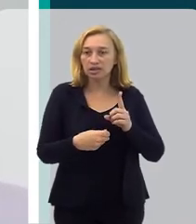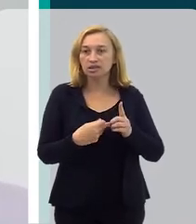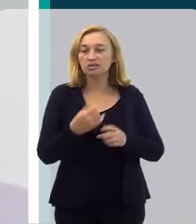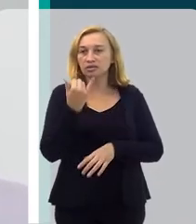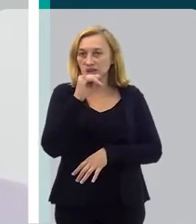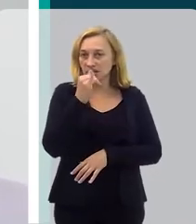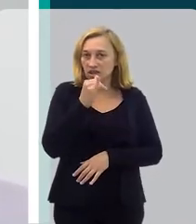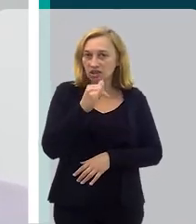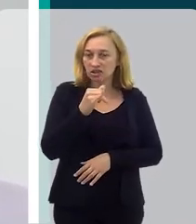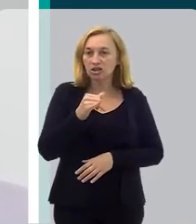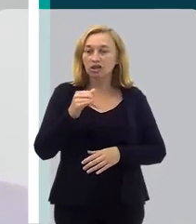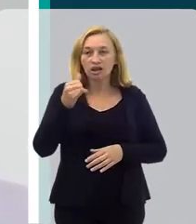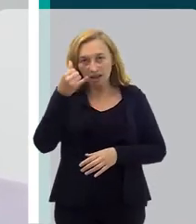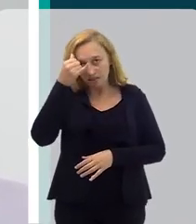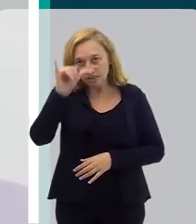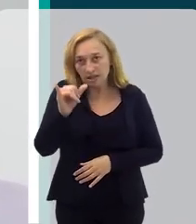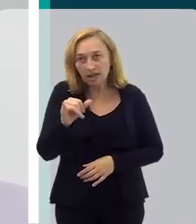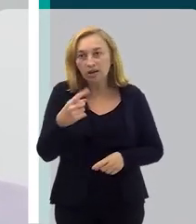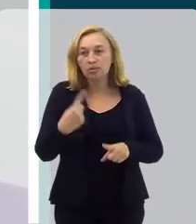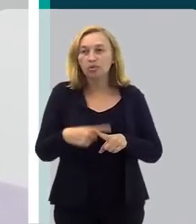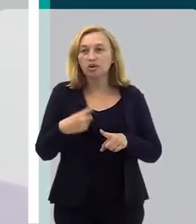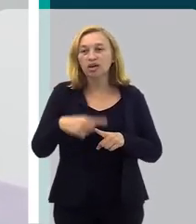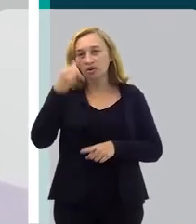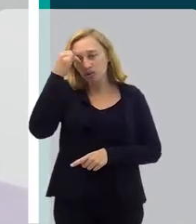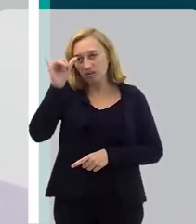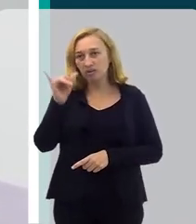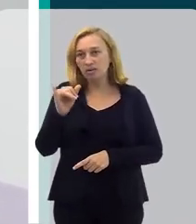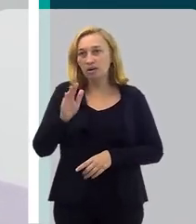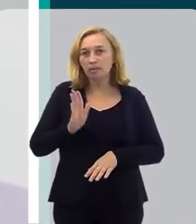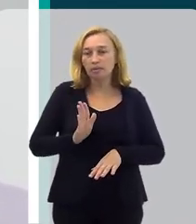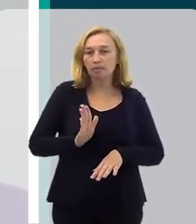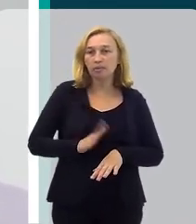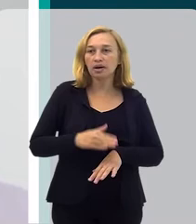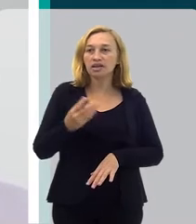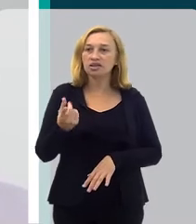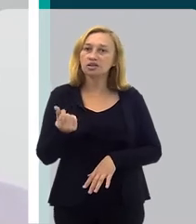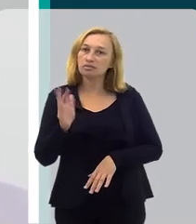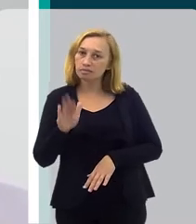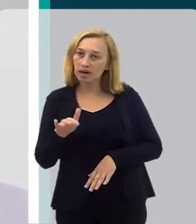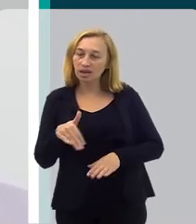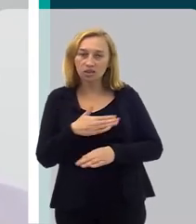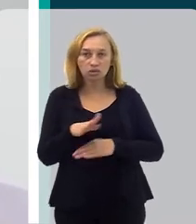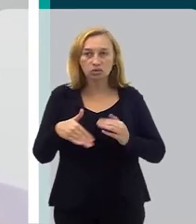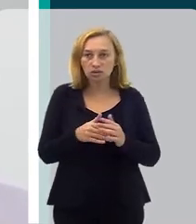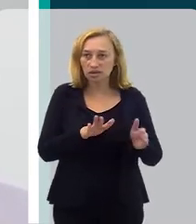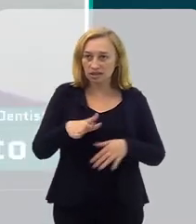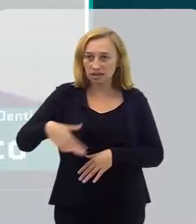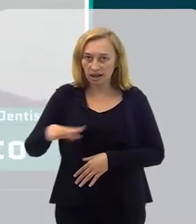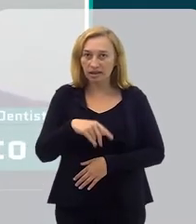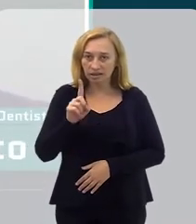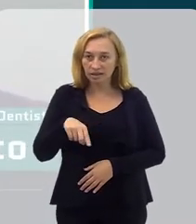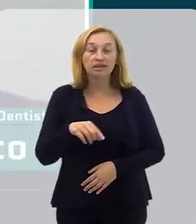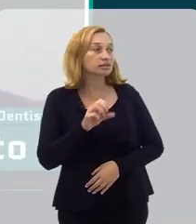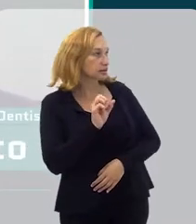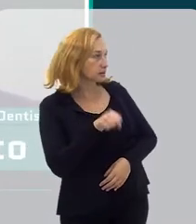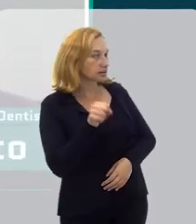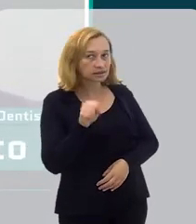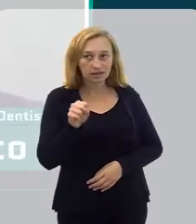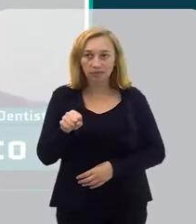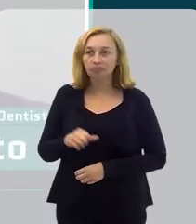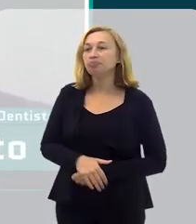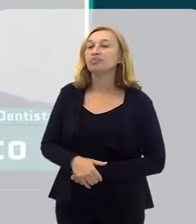manter uma prevenção, porque a prevenção é o método mais barato em todos os setores, né? Exatamente.